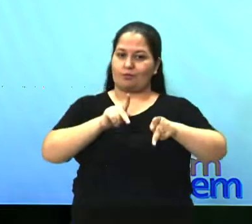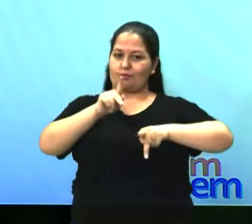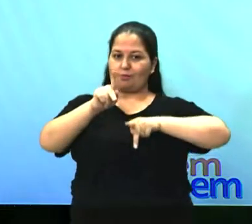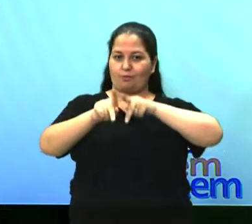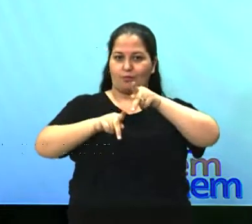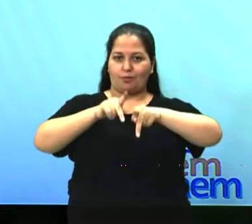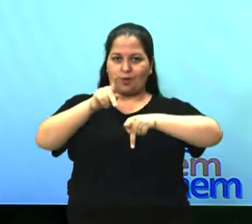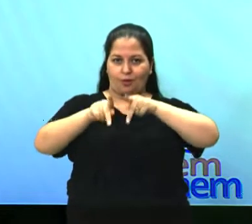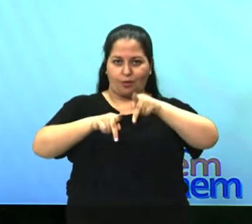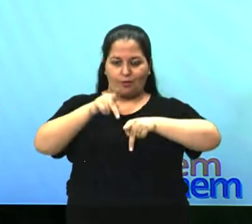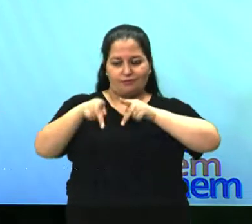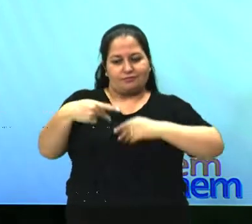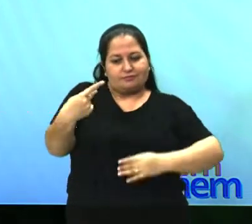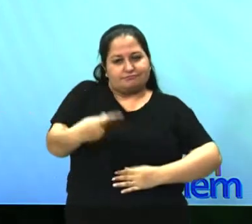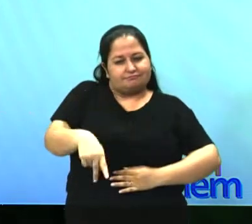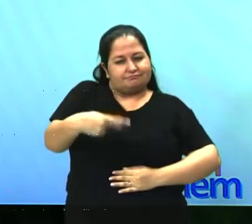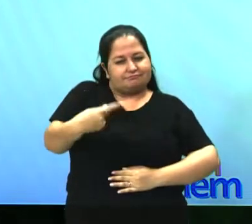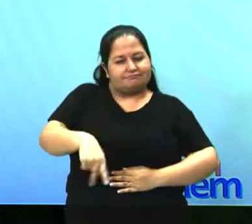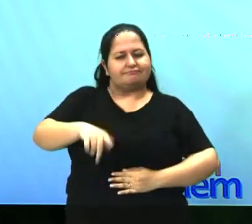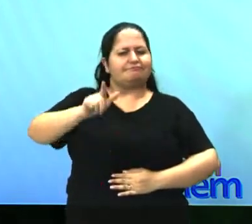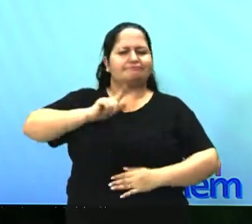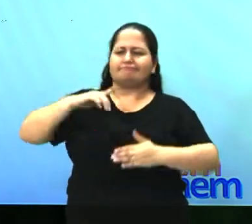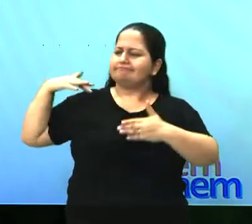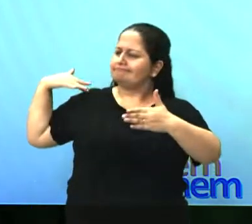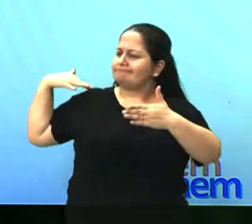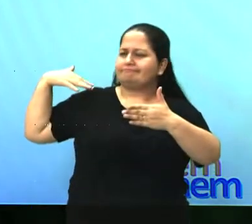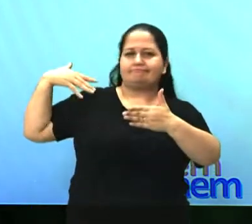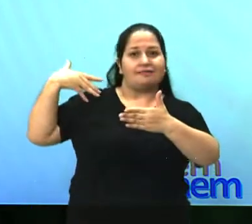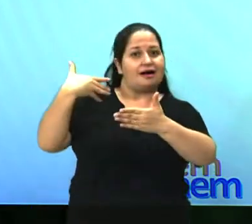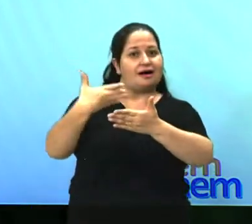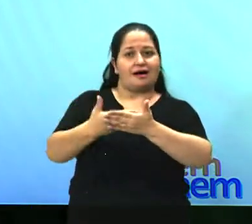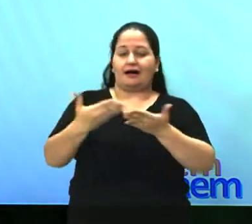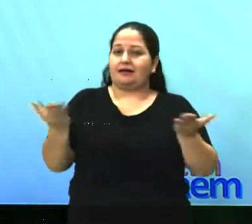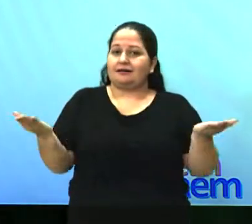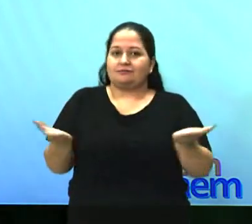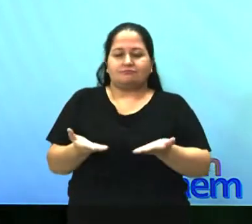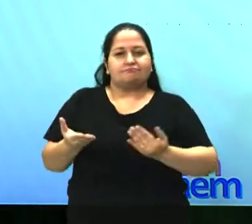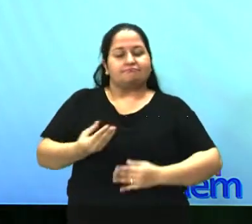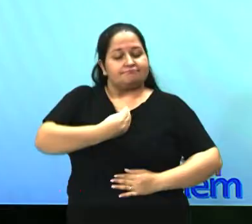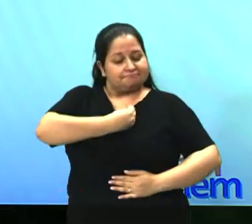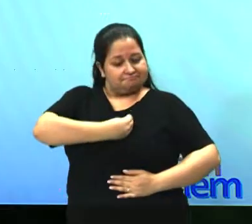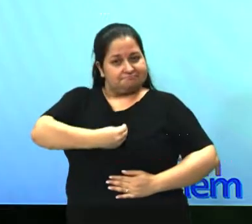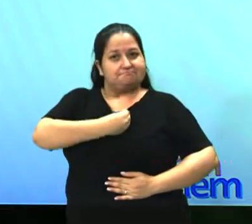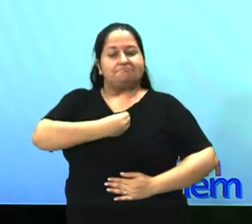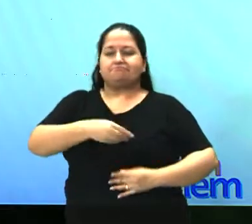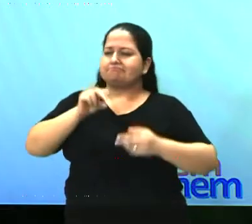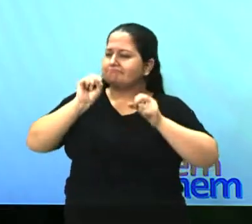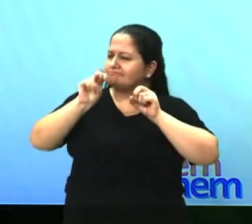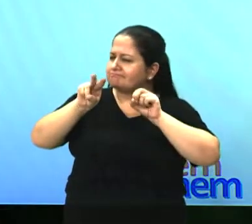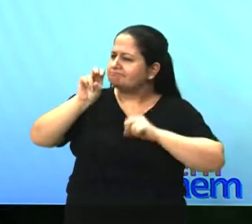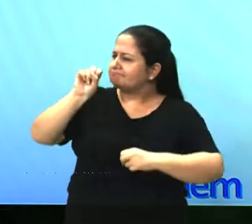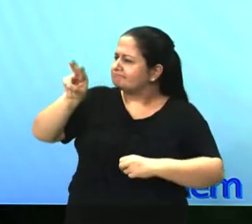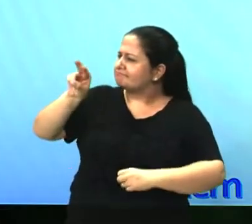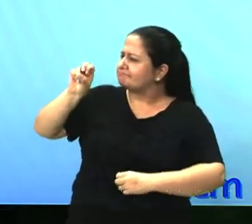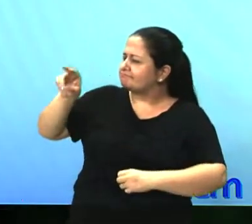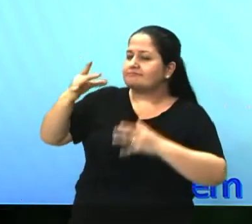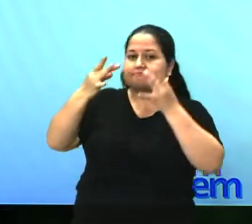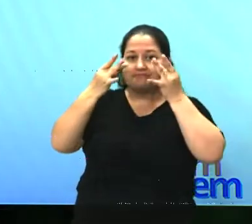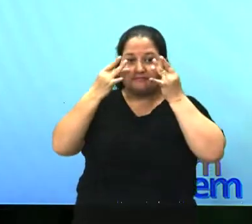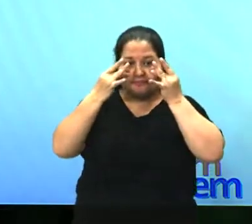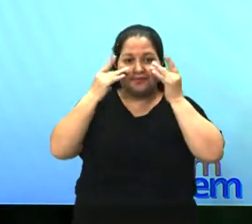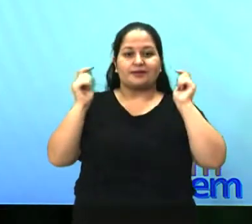cidade, perduram no presente como testemunho vivo de suas tradições seculares.